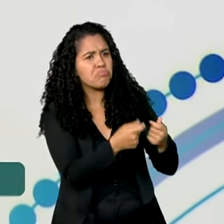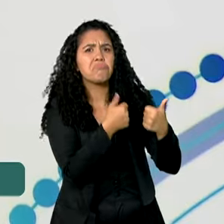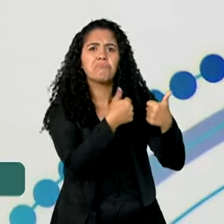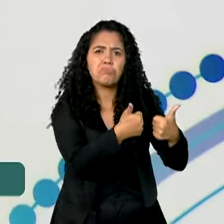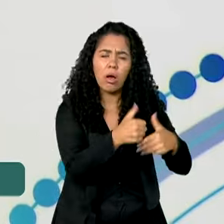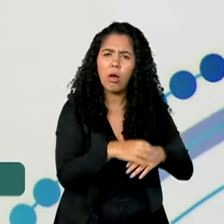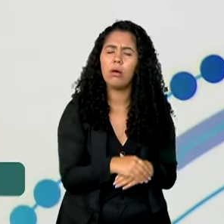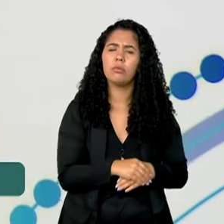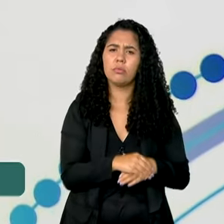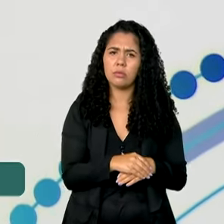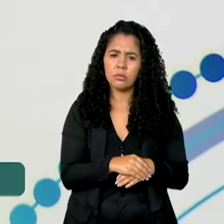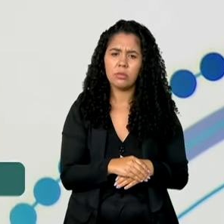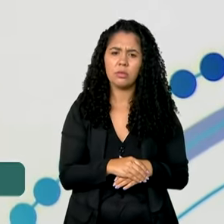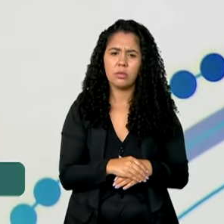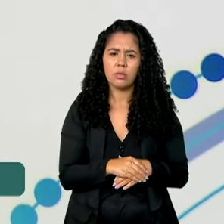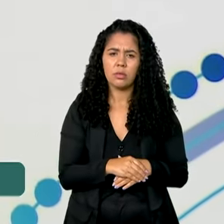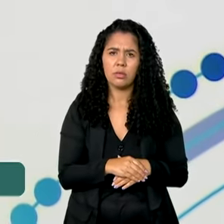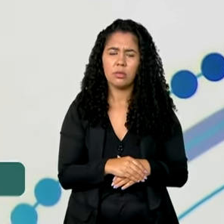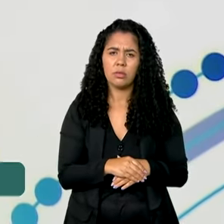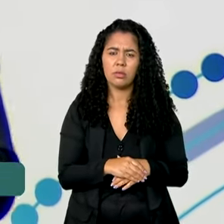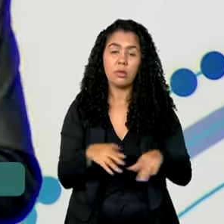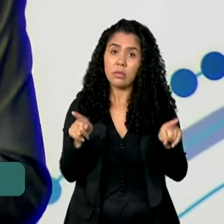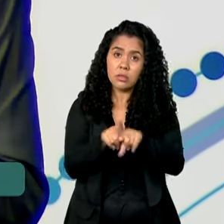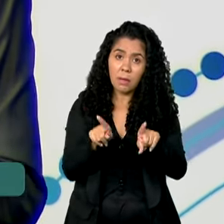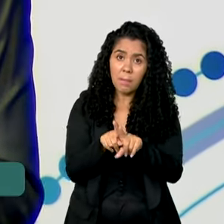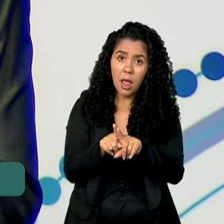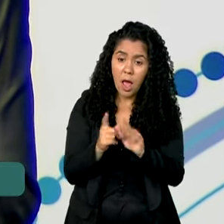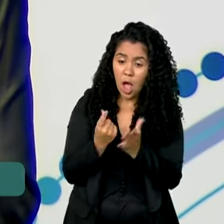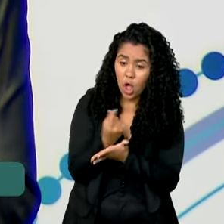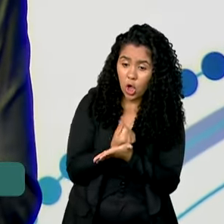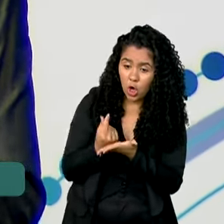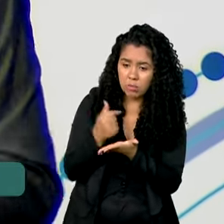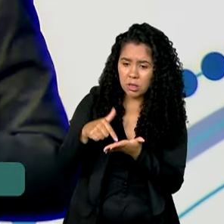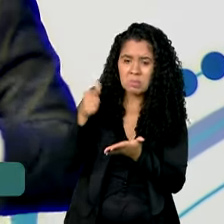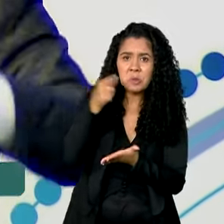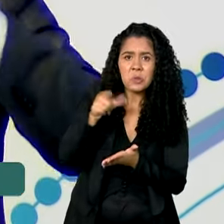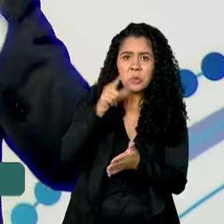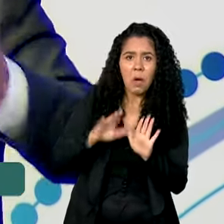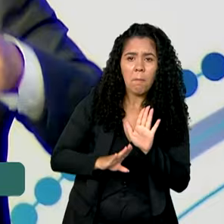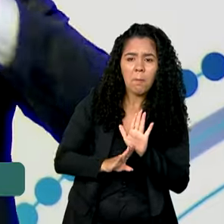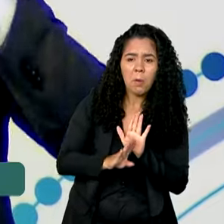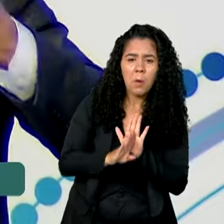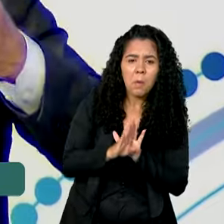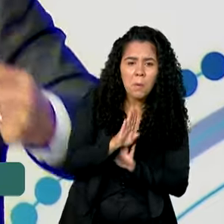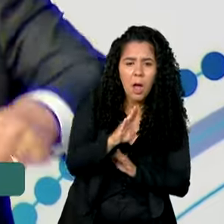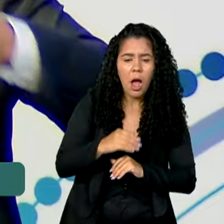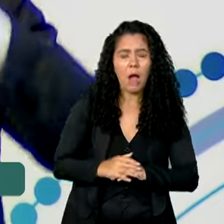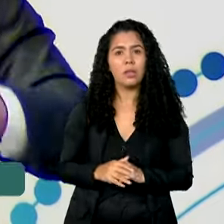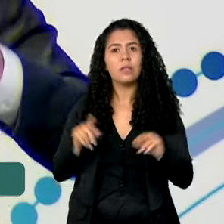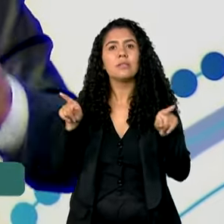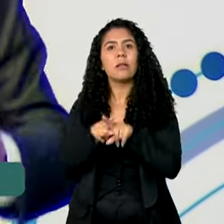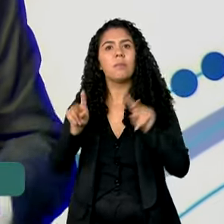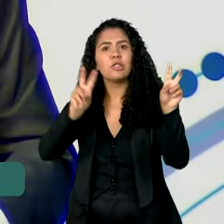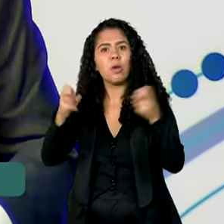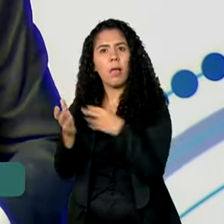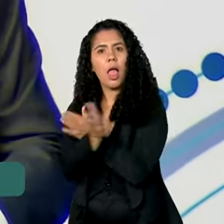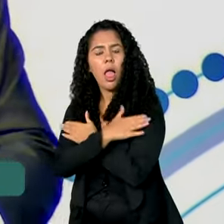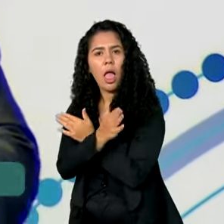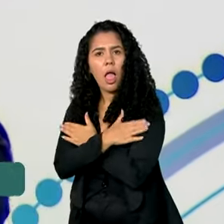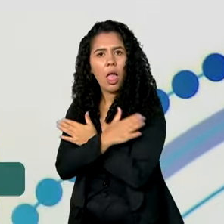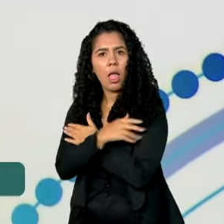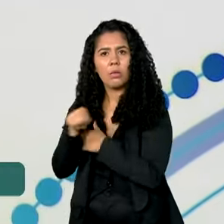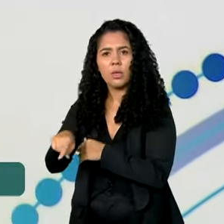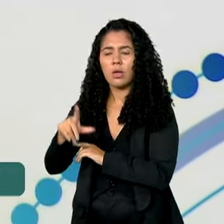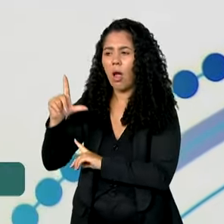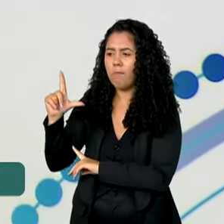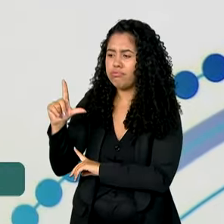a economia está crescendo, o menor nível de desemprego desde 2012, quando ele